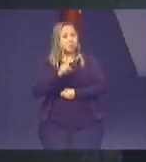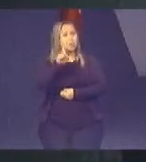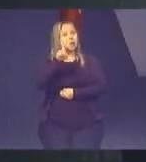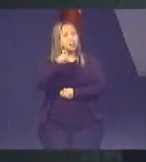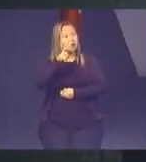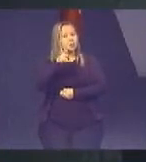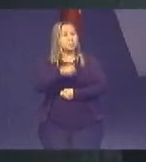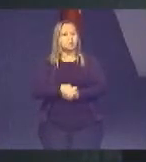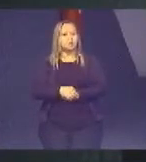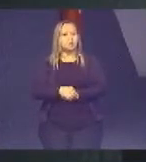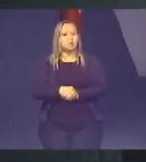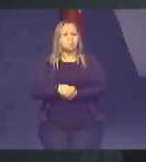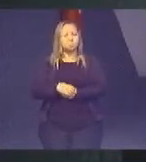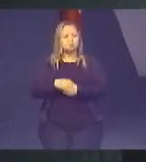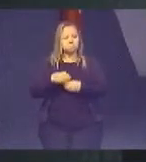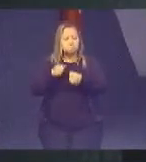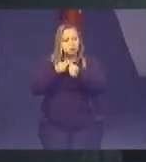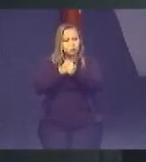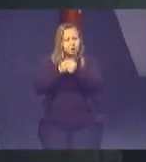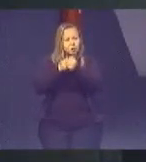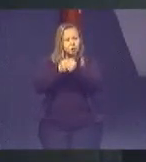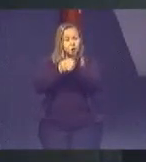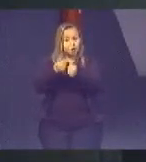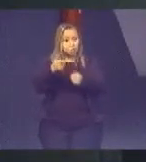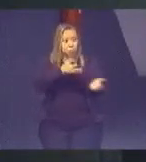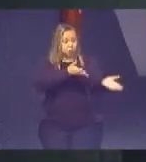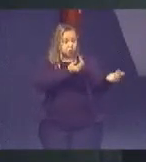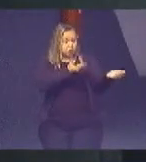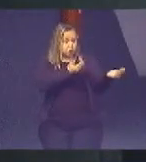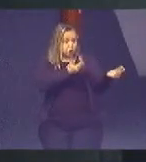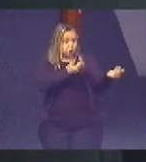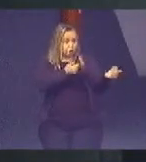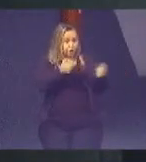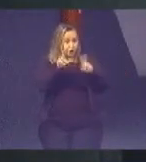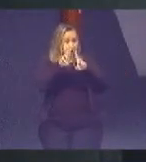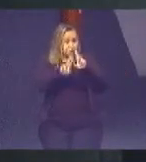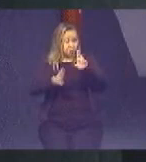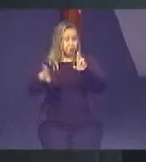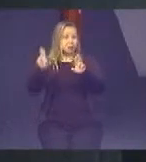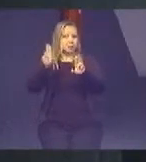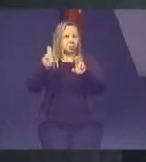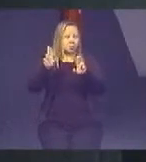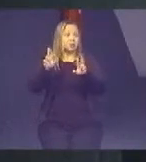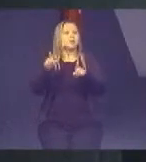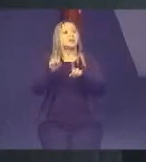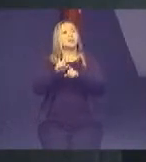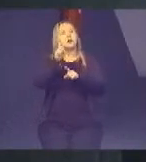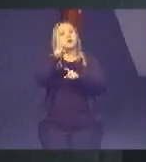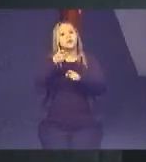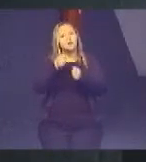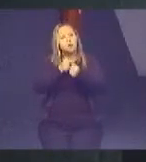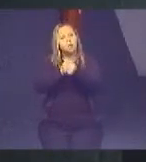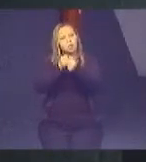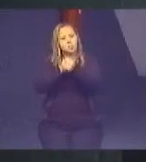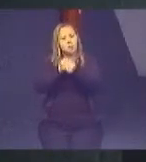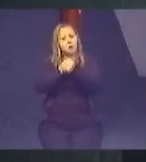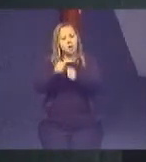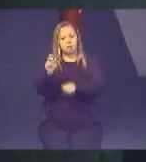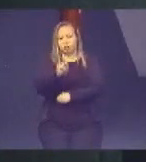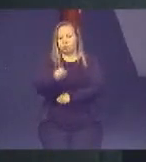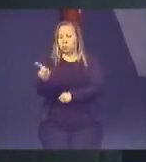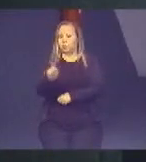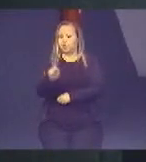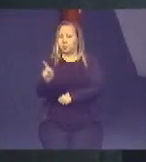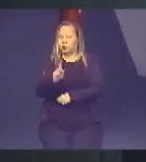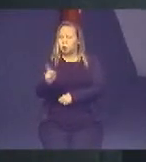acompanhados por jovens universitários que são acompanhados por professores,